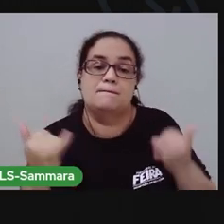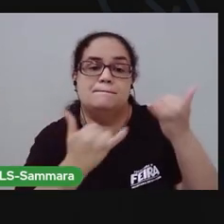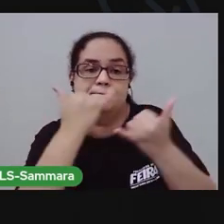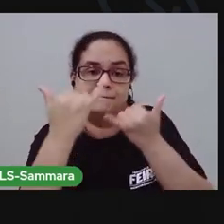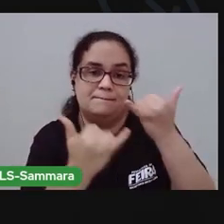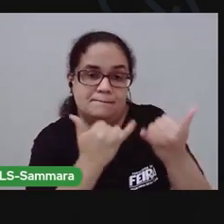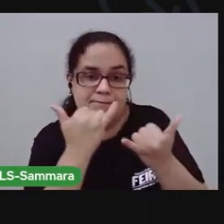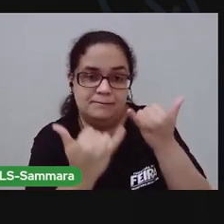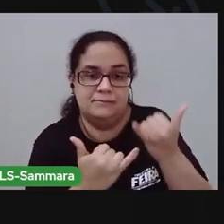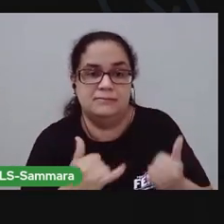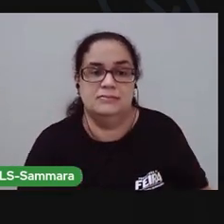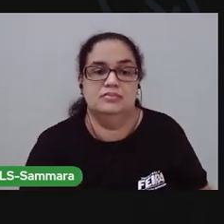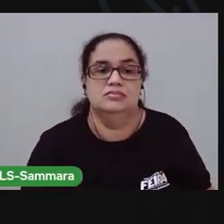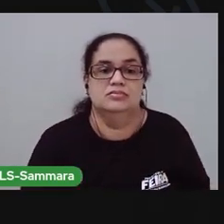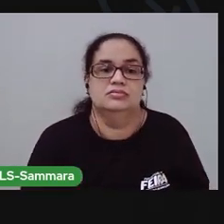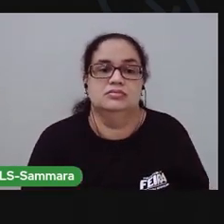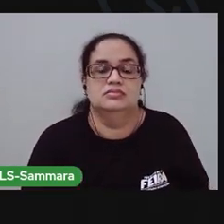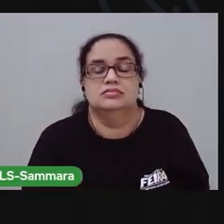a mímica. Ó.